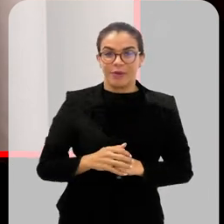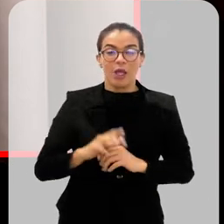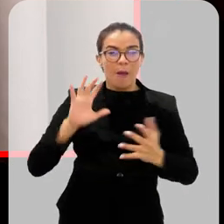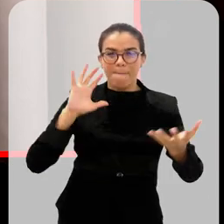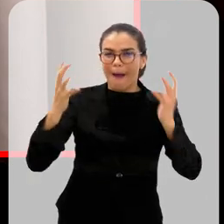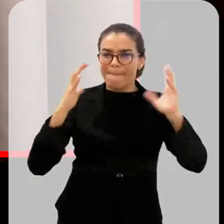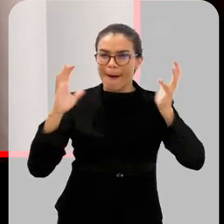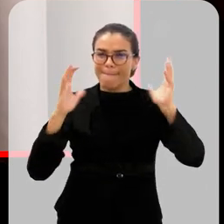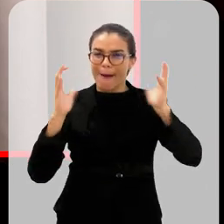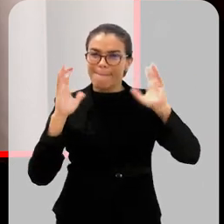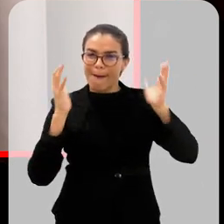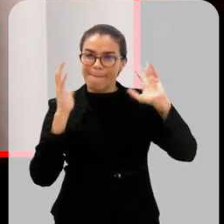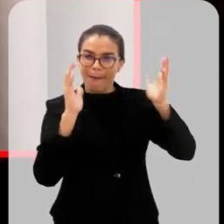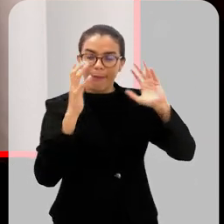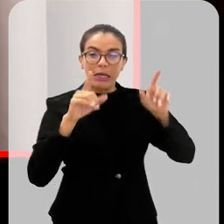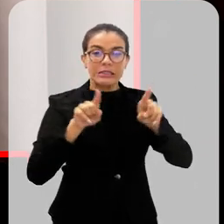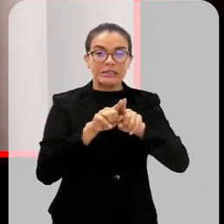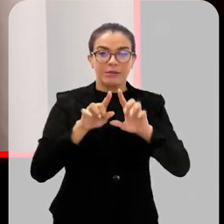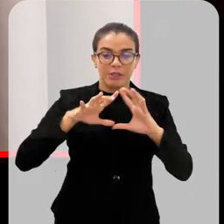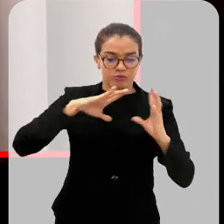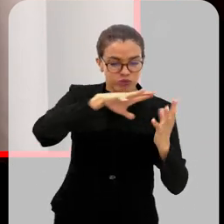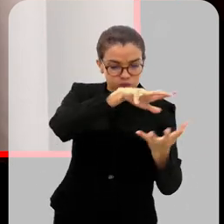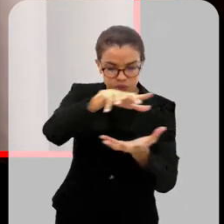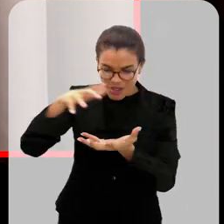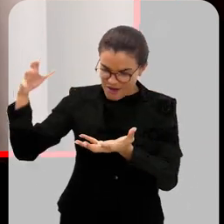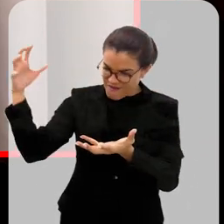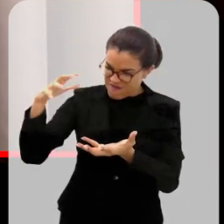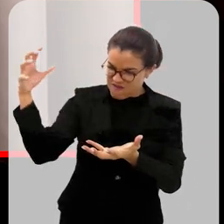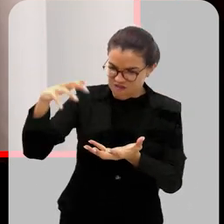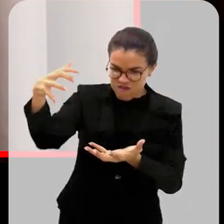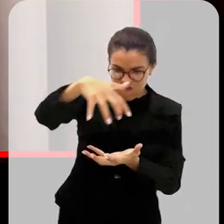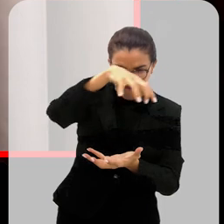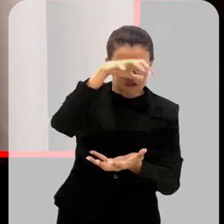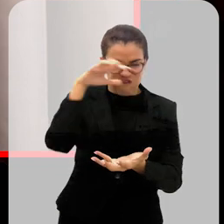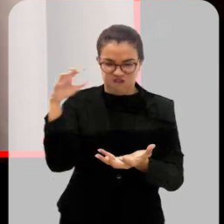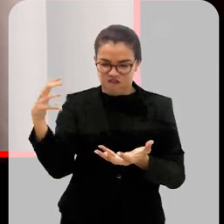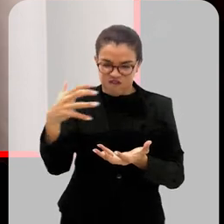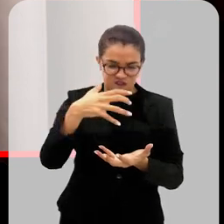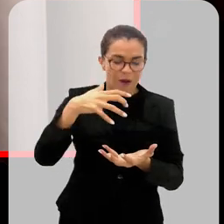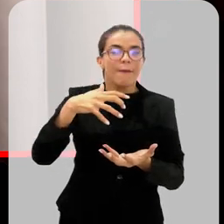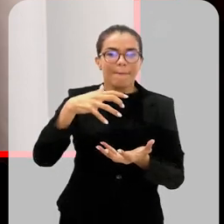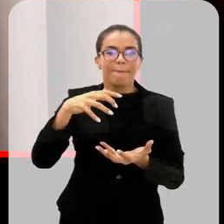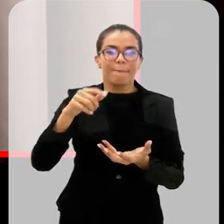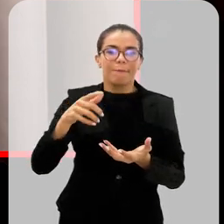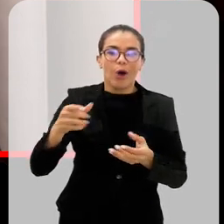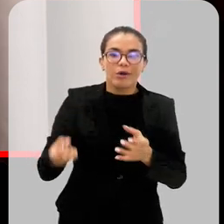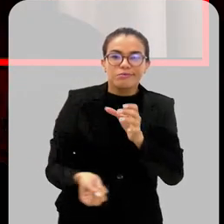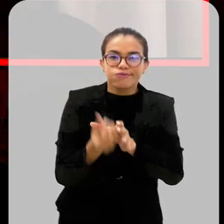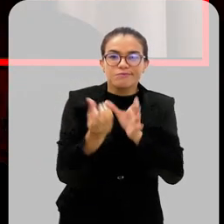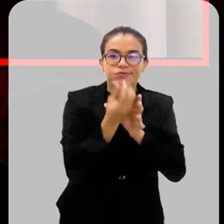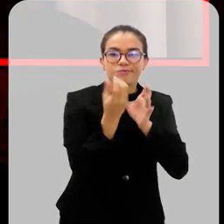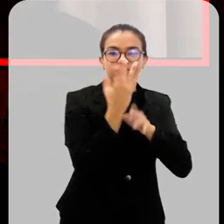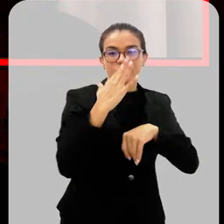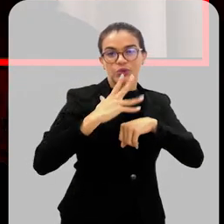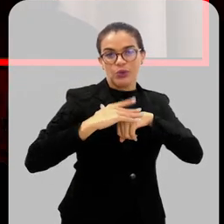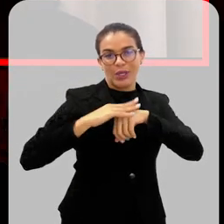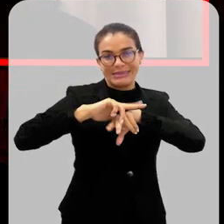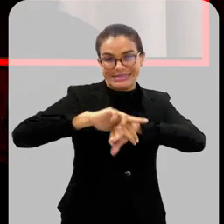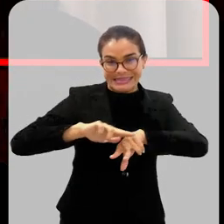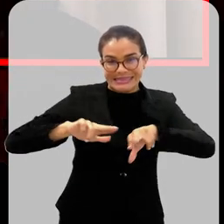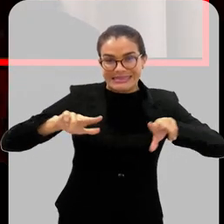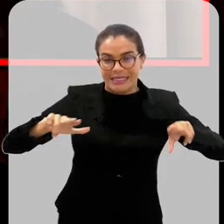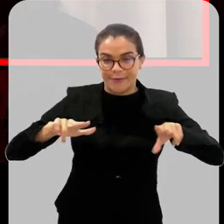tido alterações climáticas importantes e a globalização em si também pode trazer essas doenças para o nosso país. Então é